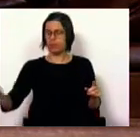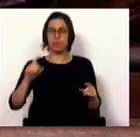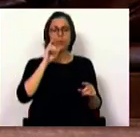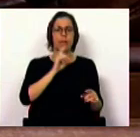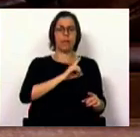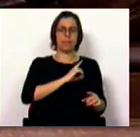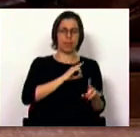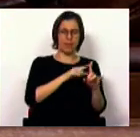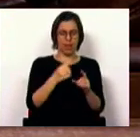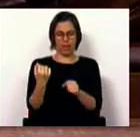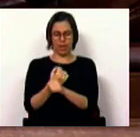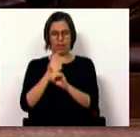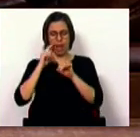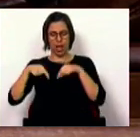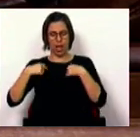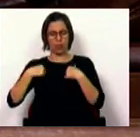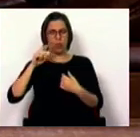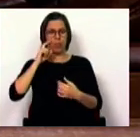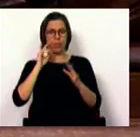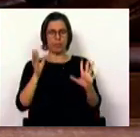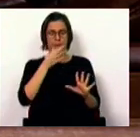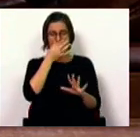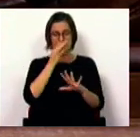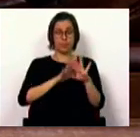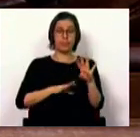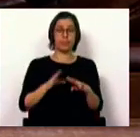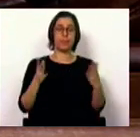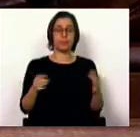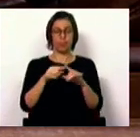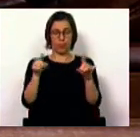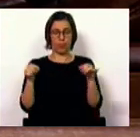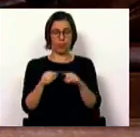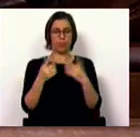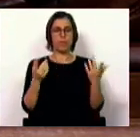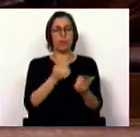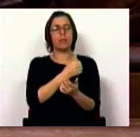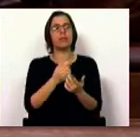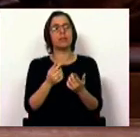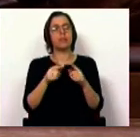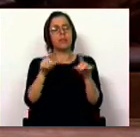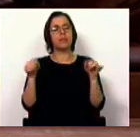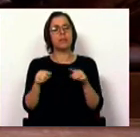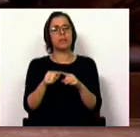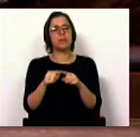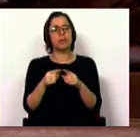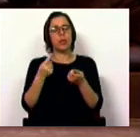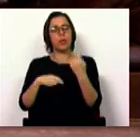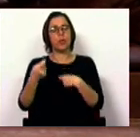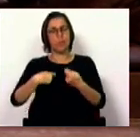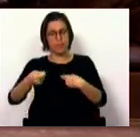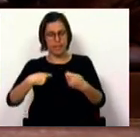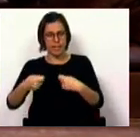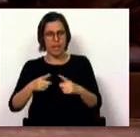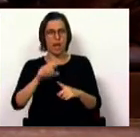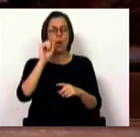é atividade de autoprotecção, desenvolvida em espaços habitacionais, em espaços comerciais